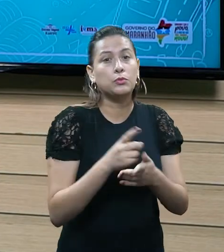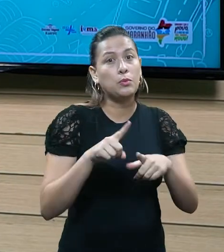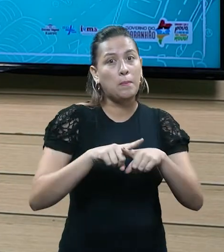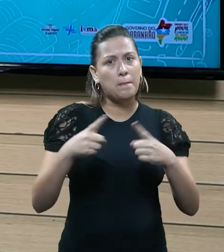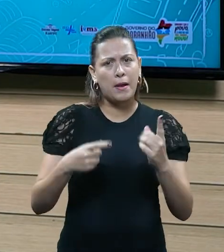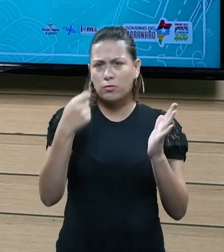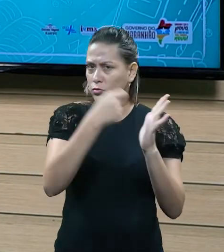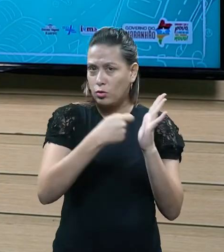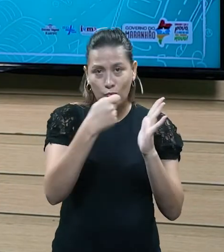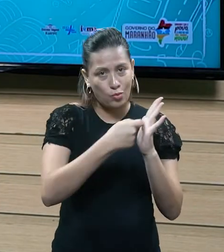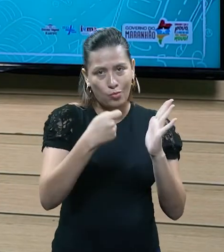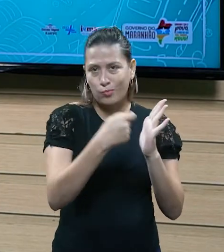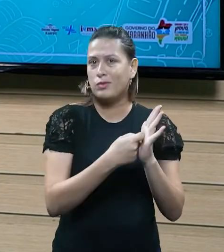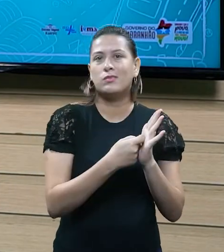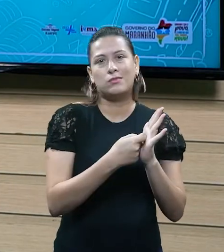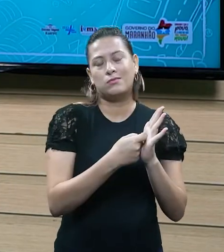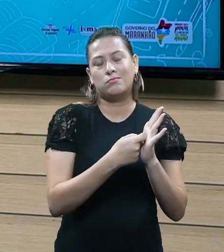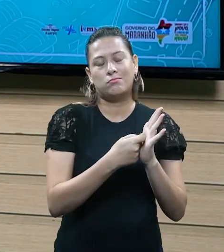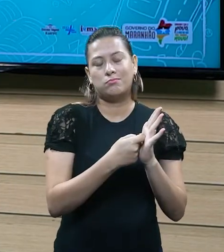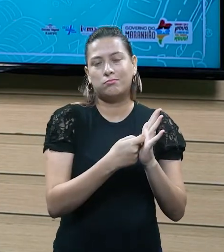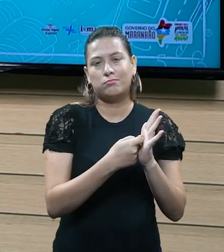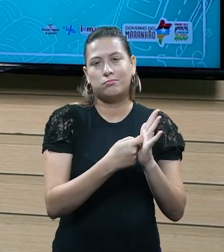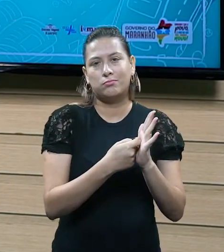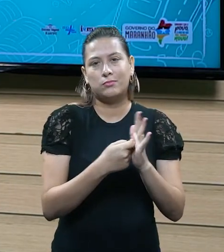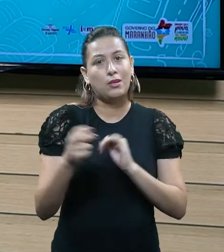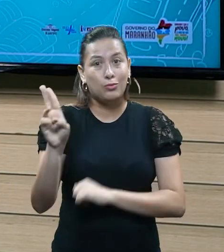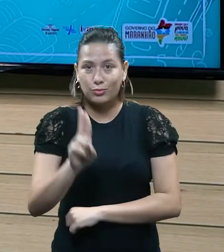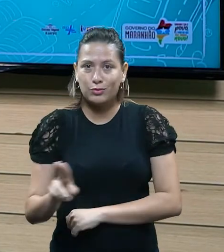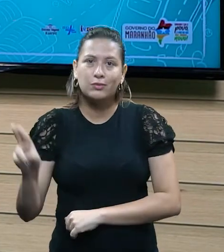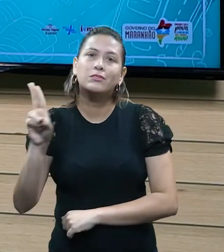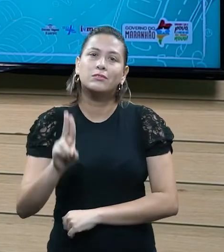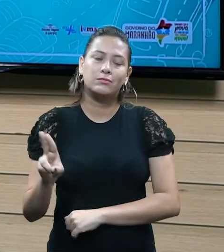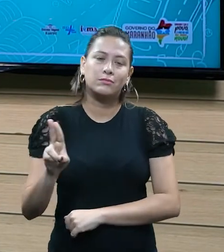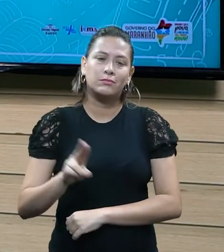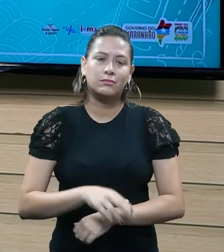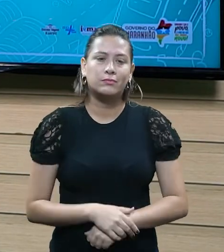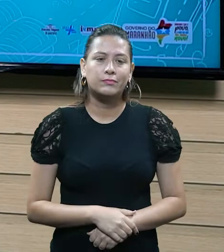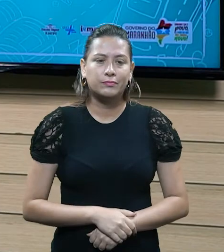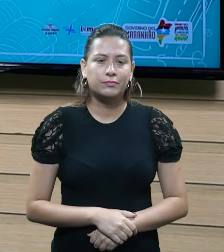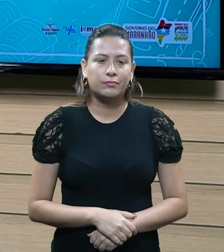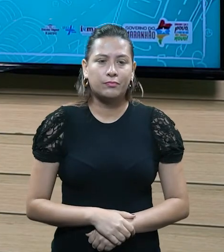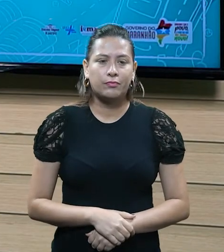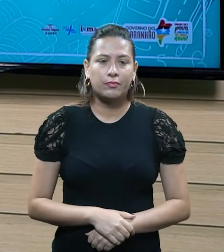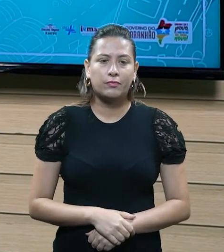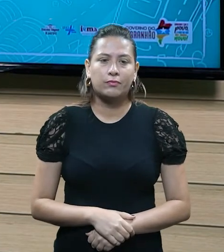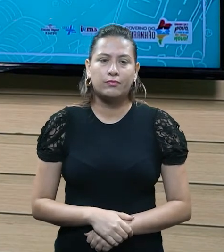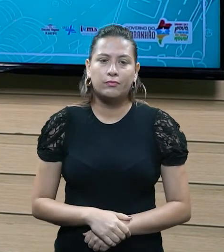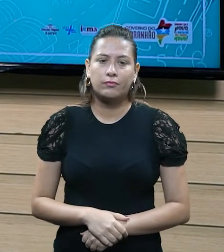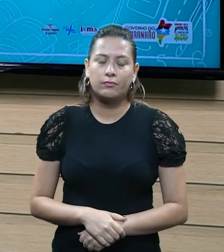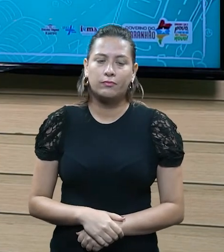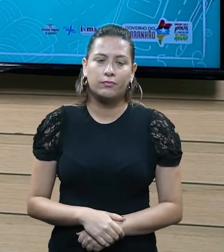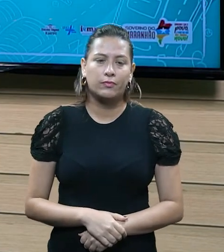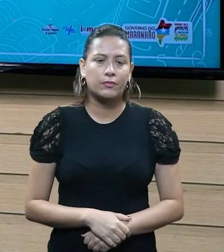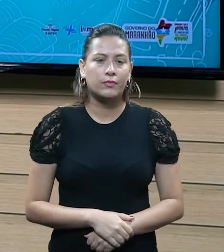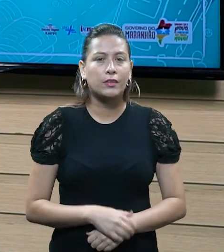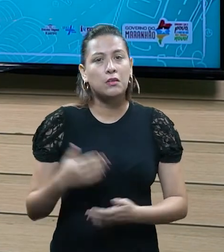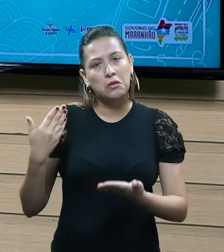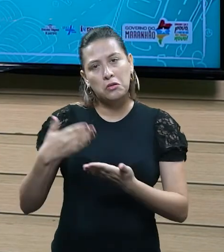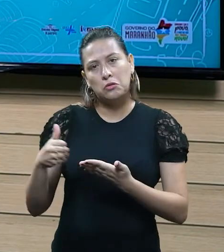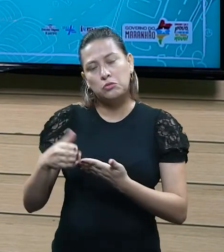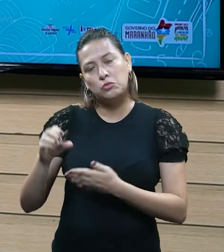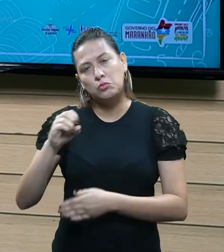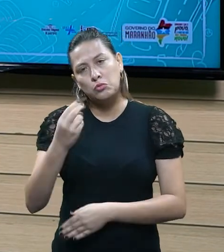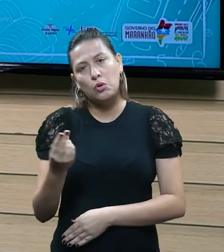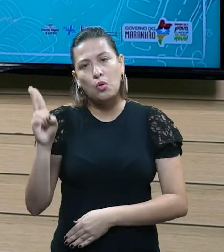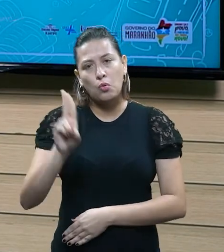mas ela não obriga os mesmos a fazerem isso, né, eles instituem os tributos quando, de fato, ou extinguem, de